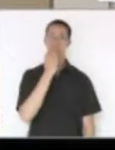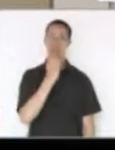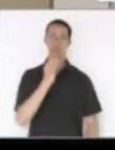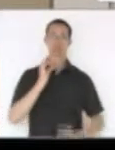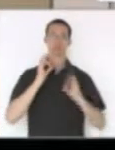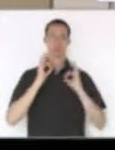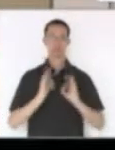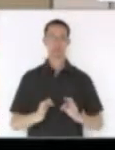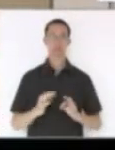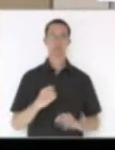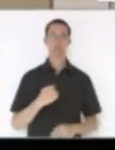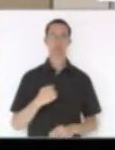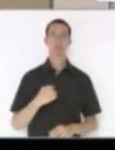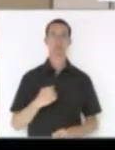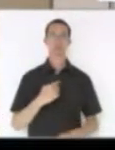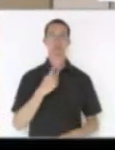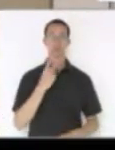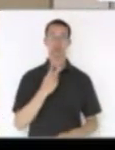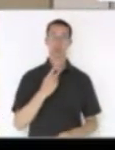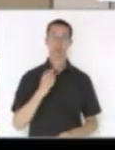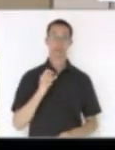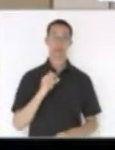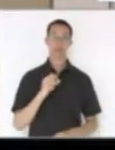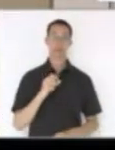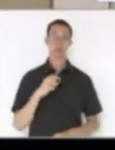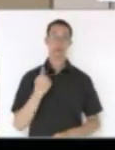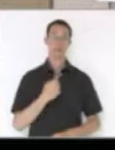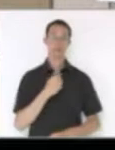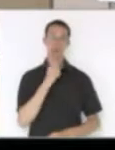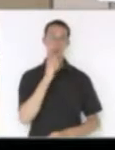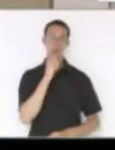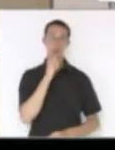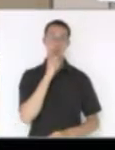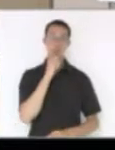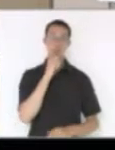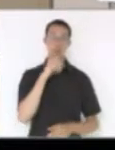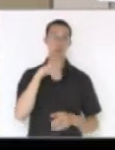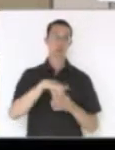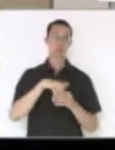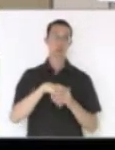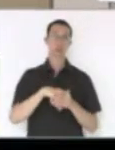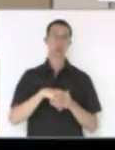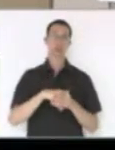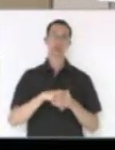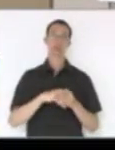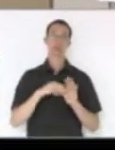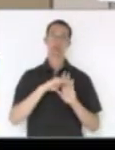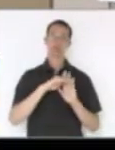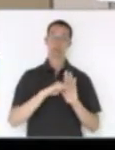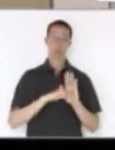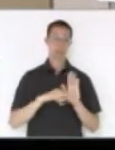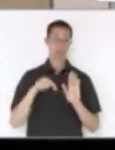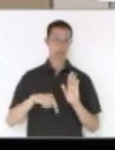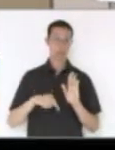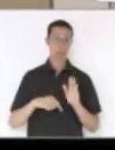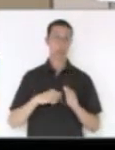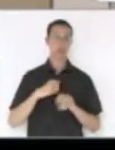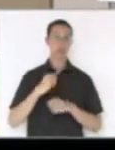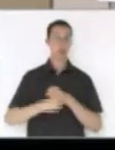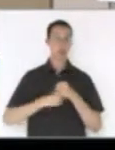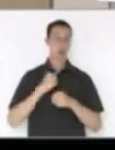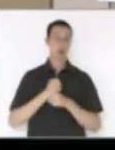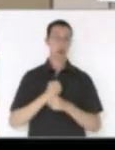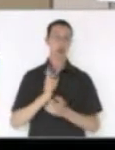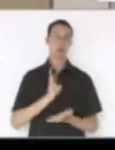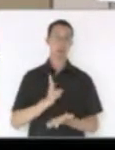acrescento que enquanto que nós não deliberarmos as matérias que estão aqui nesta casa, nós vamos inserir ao ano. Então, portanto, Vossa Excelência tem toda razão.